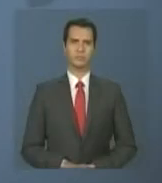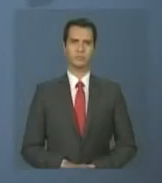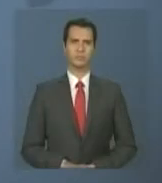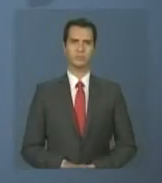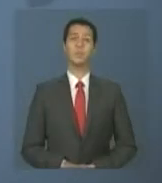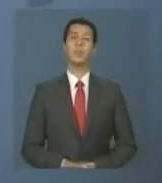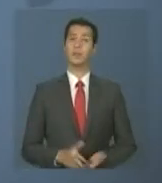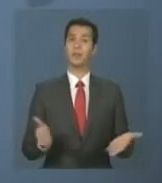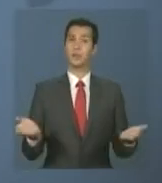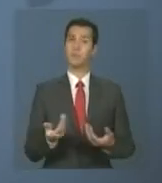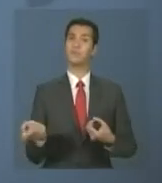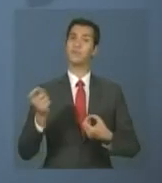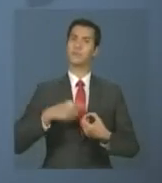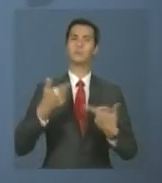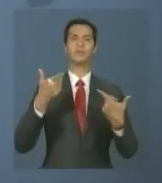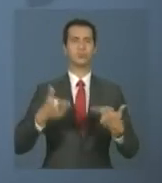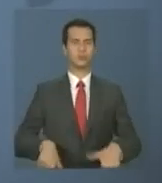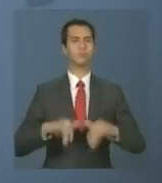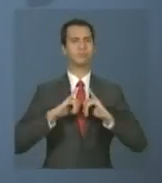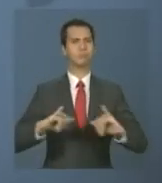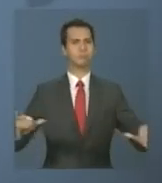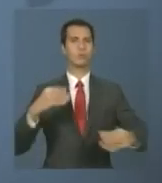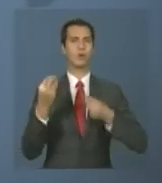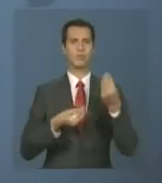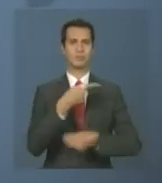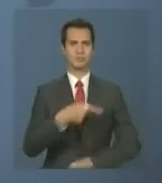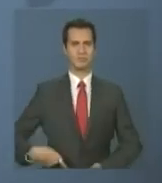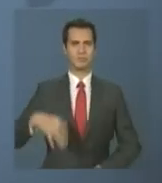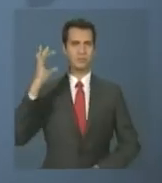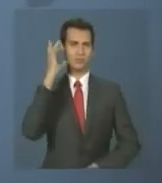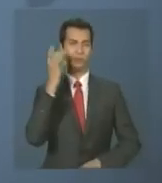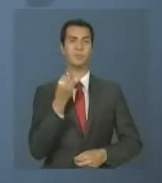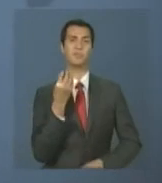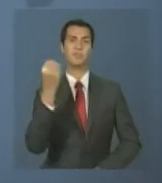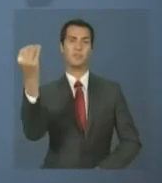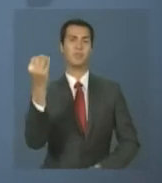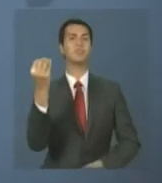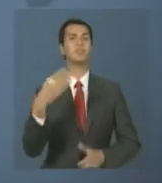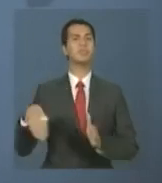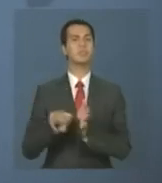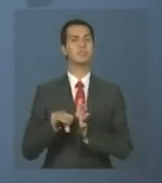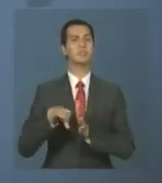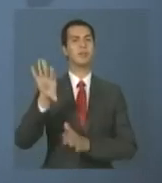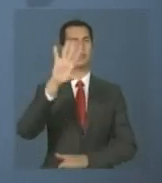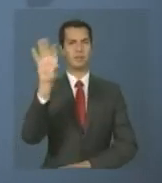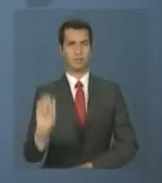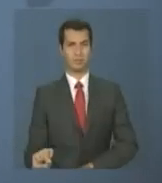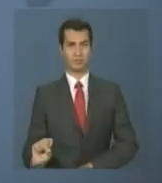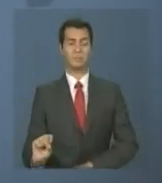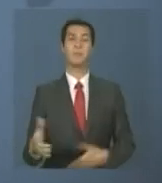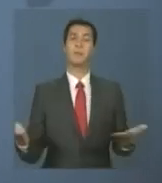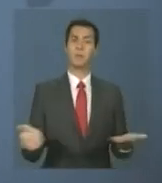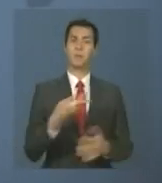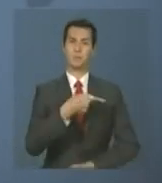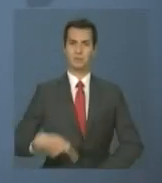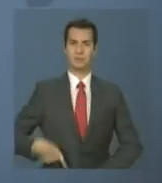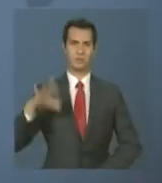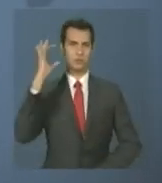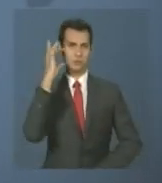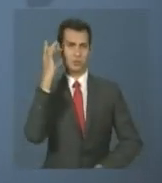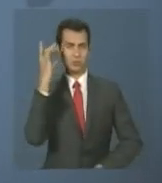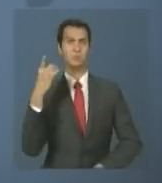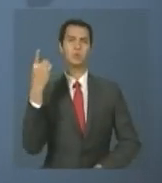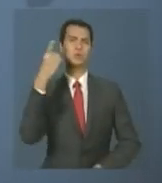Estamos de volta com mais um boletim sobre a viagem da presidenta Dilma Rousseff ao continente africano. A presidenta passou o dia em Pretória,